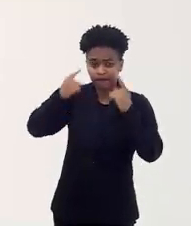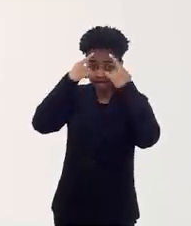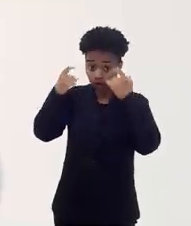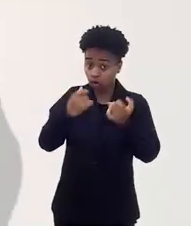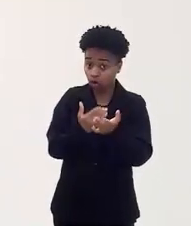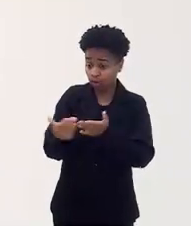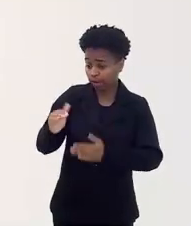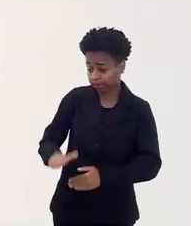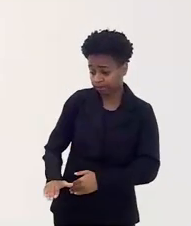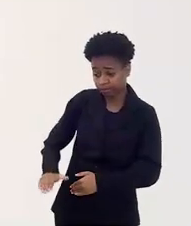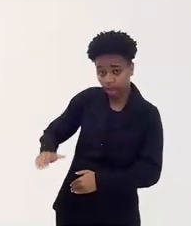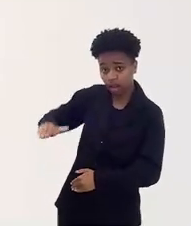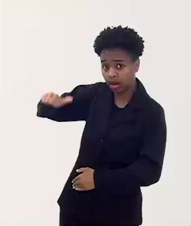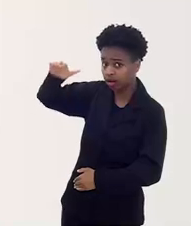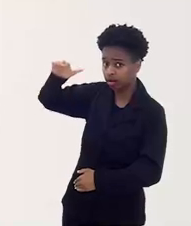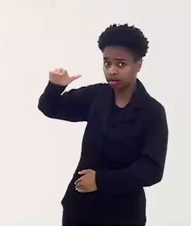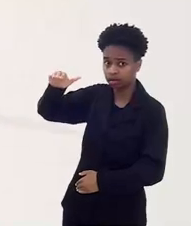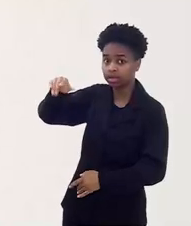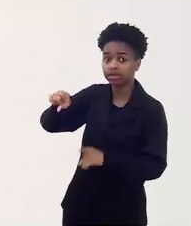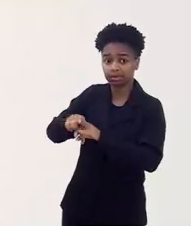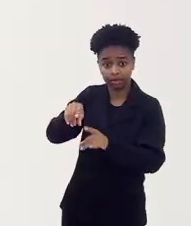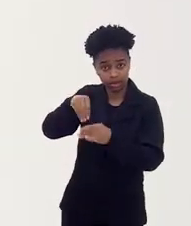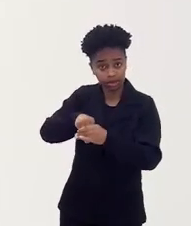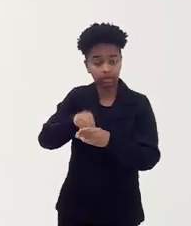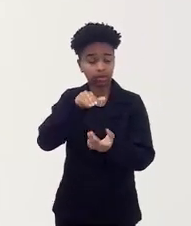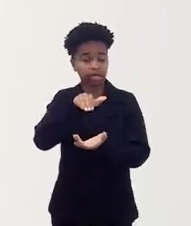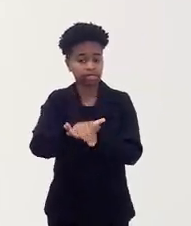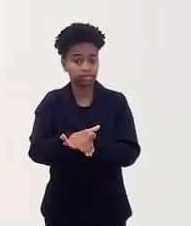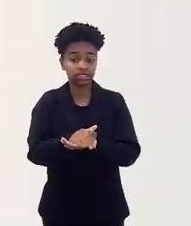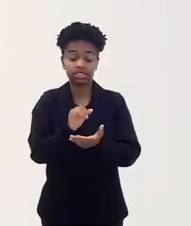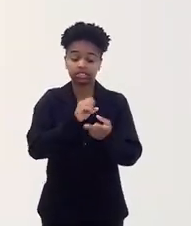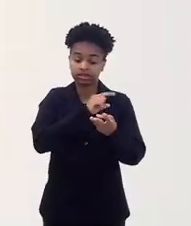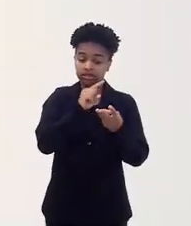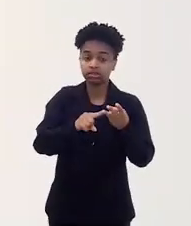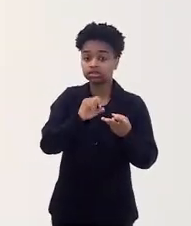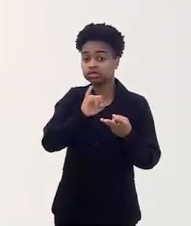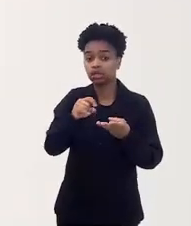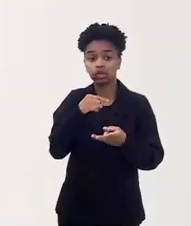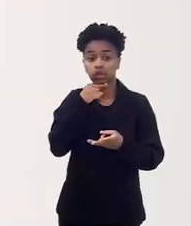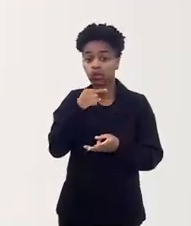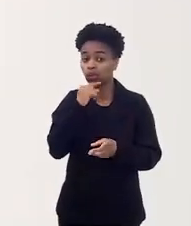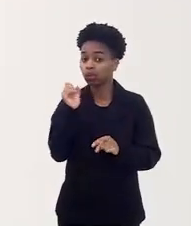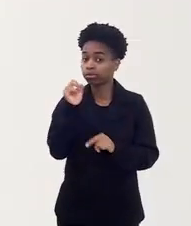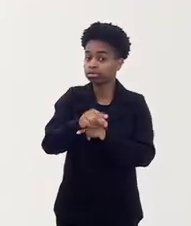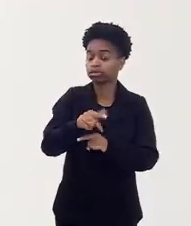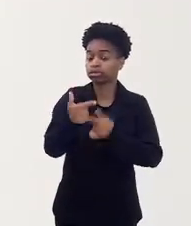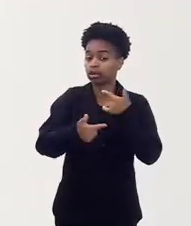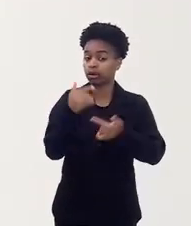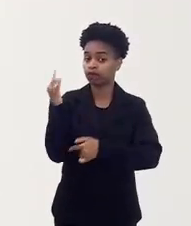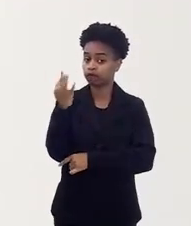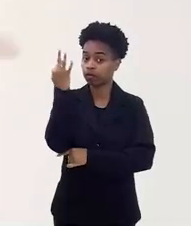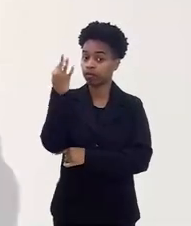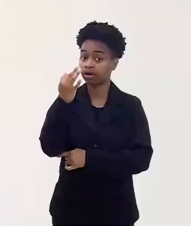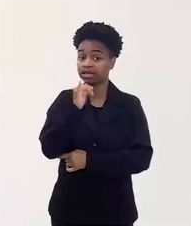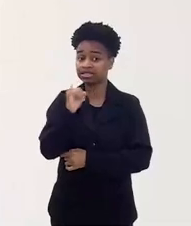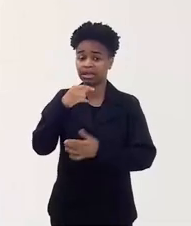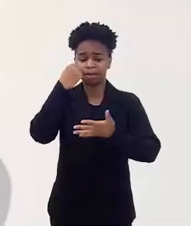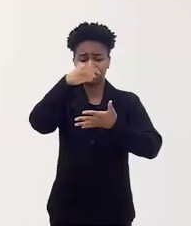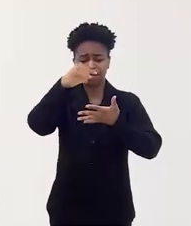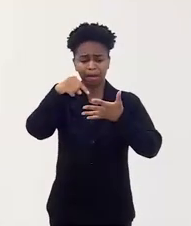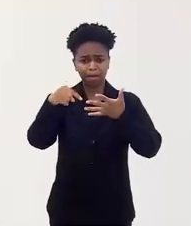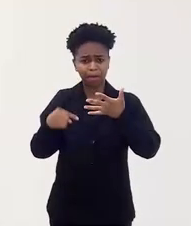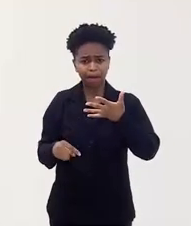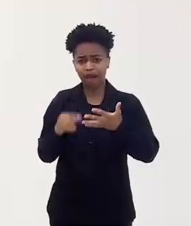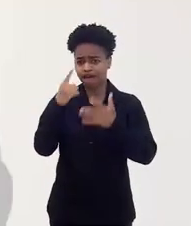começa na sua infância e se perpetua no seu matrimônio, quando ela não tem mais uma vez acesso ao mercado de trabalho formal, quando ela é vítima de